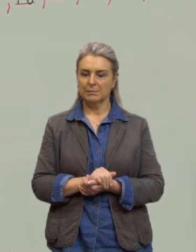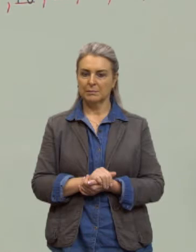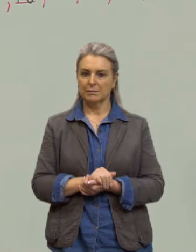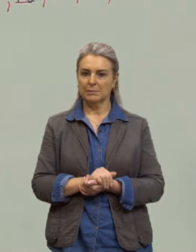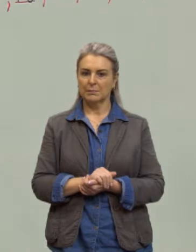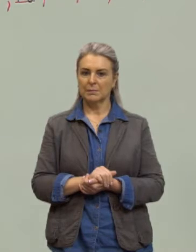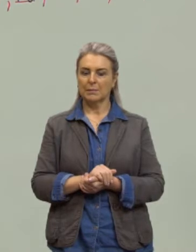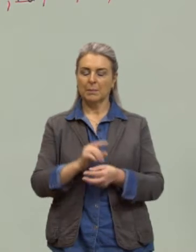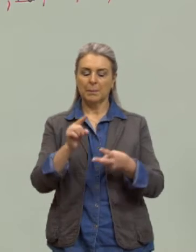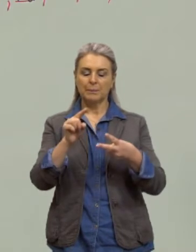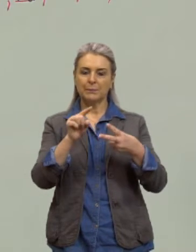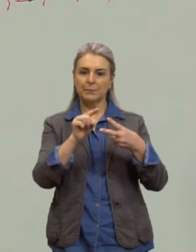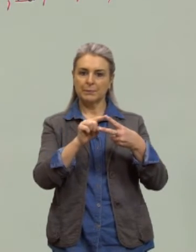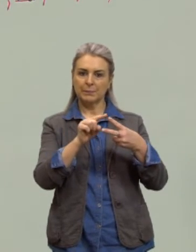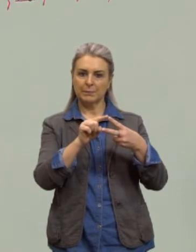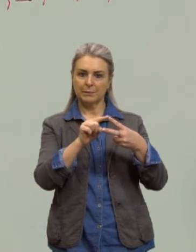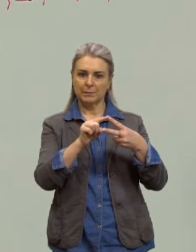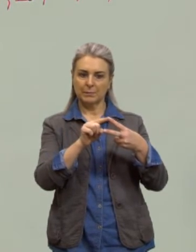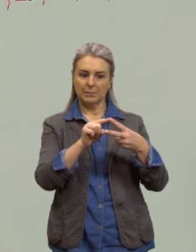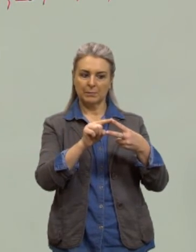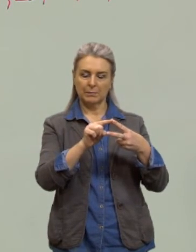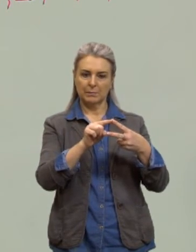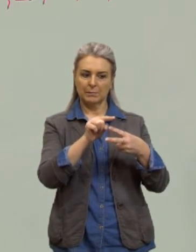da nossa PA? cento e quatro